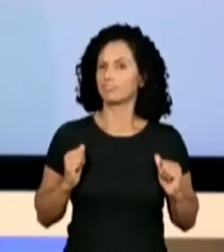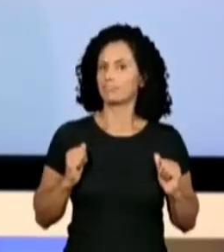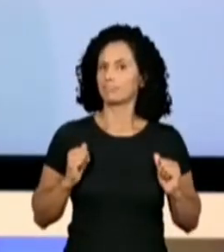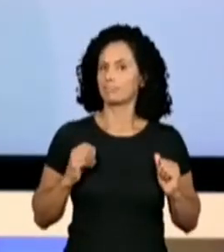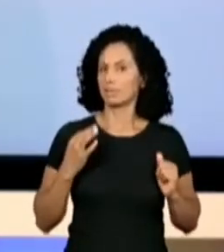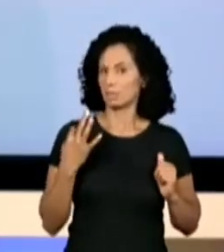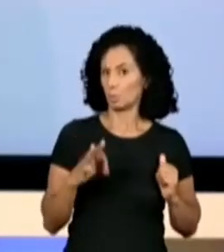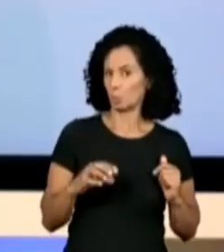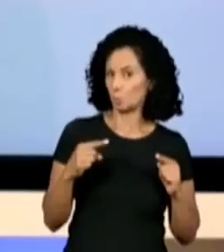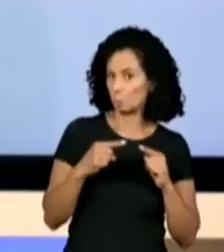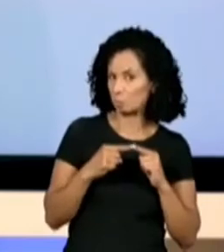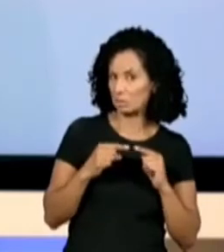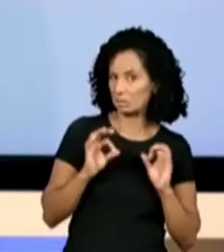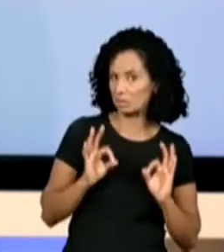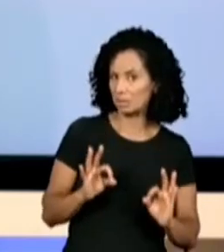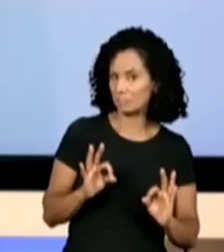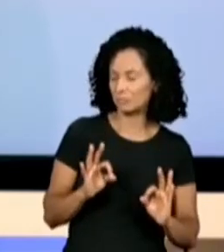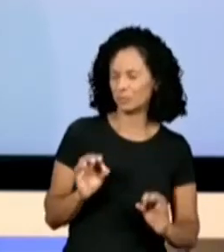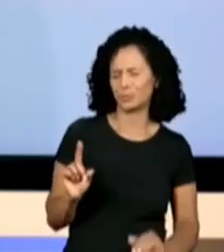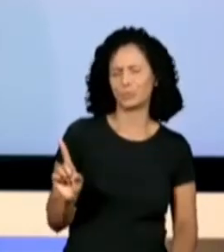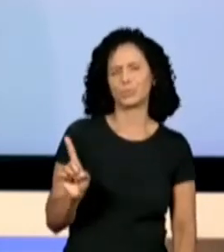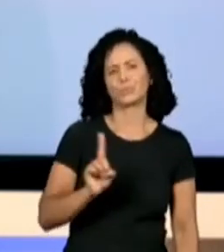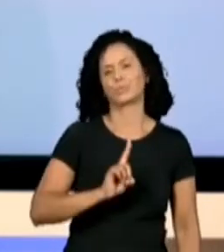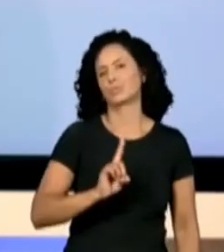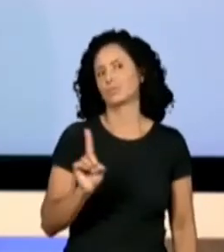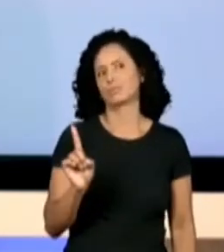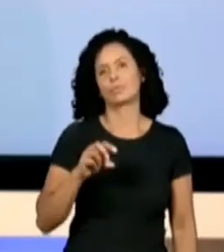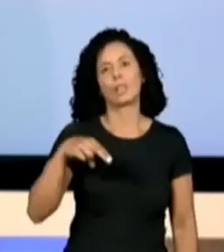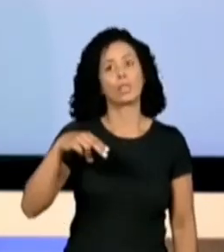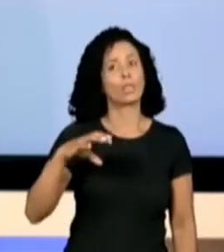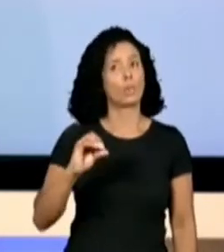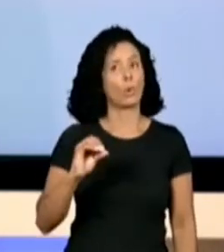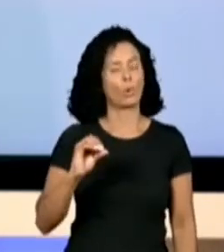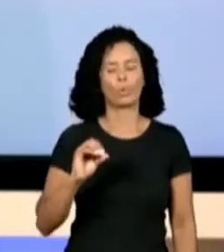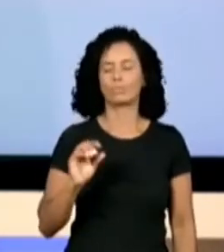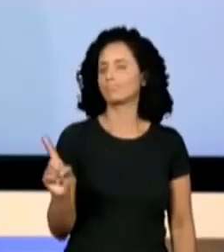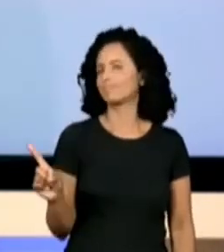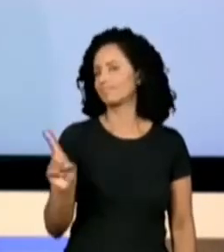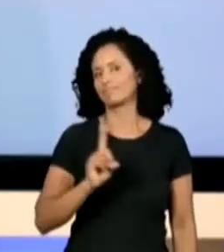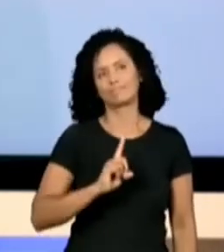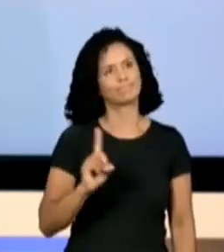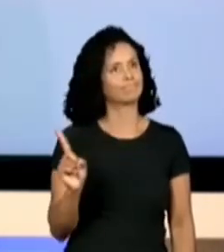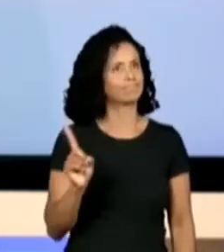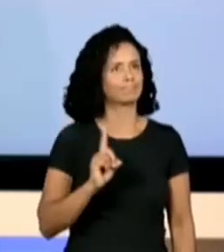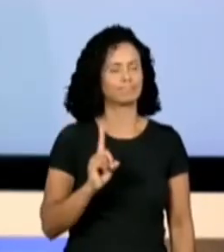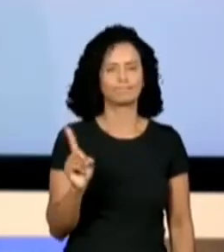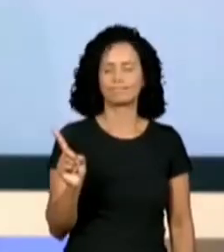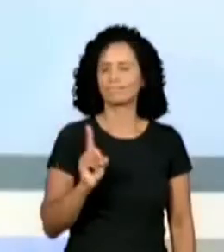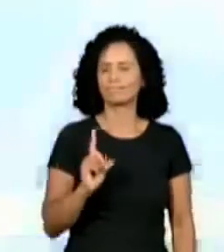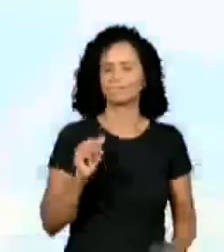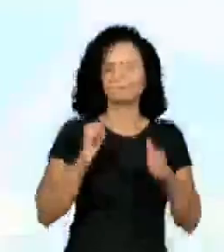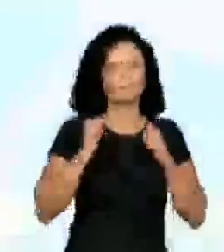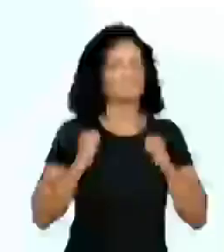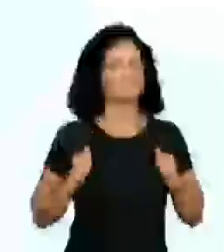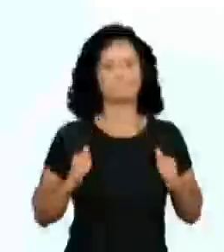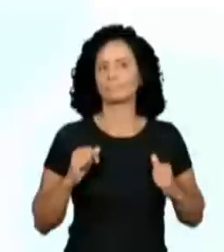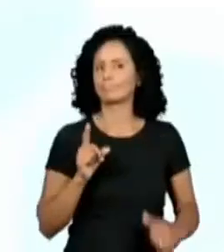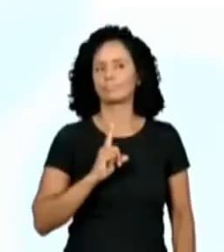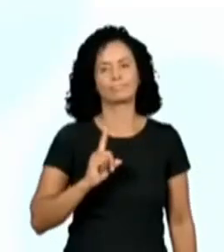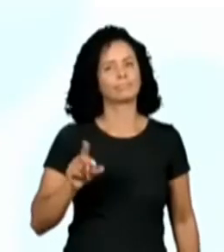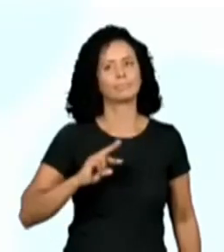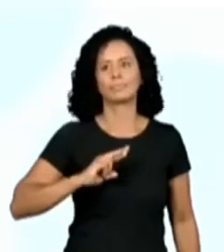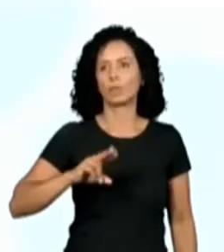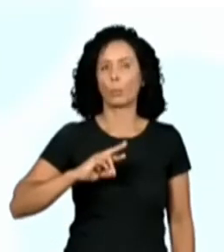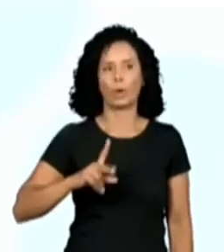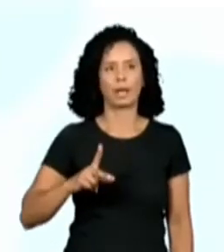Ah. So, no, it isn't. Então, não é não. Não é uma school bag. So, it